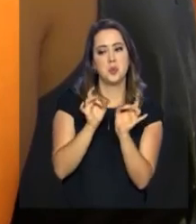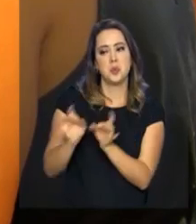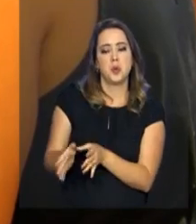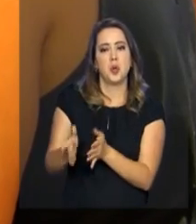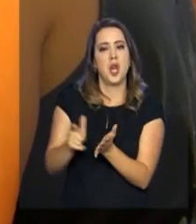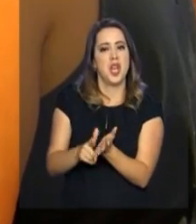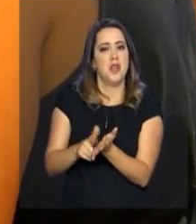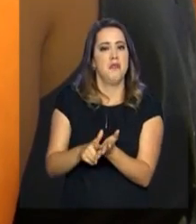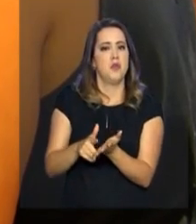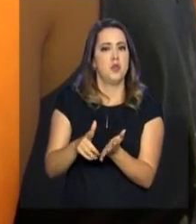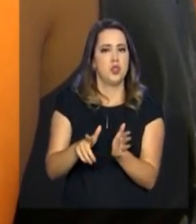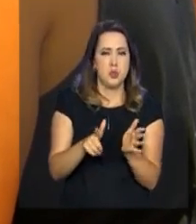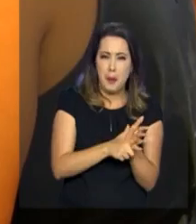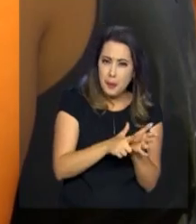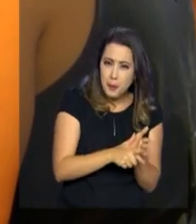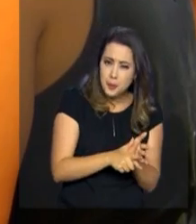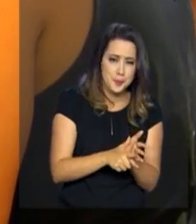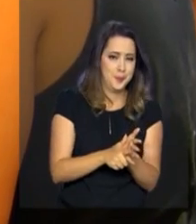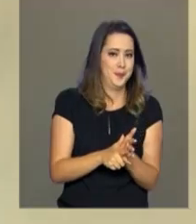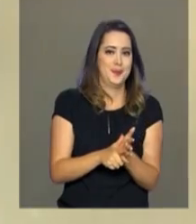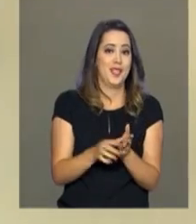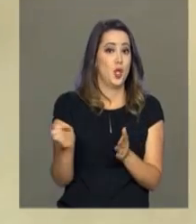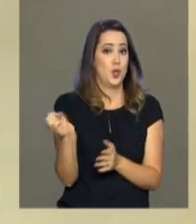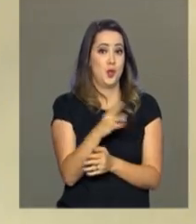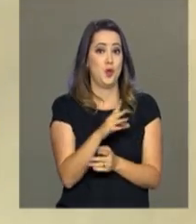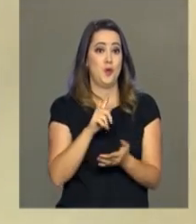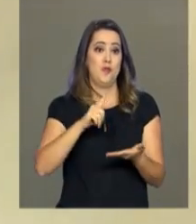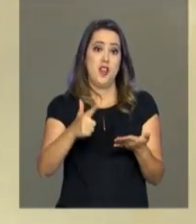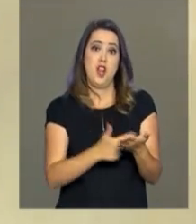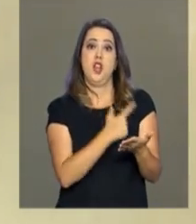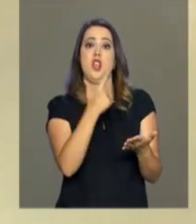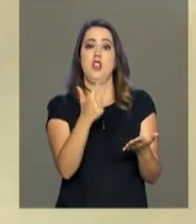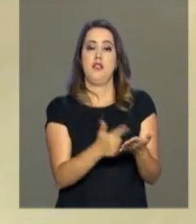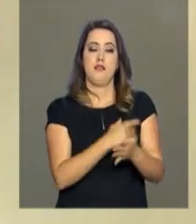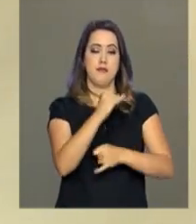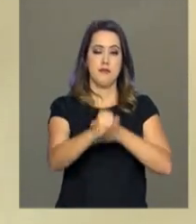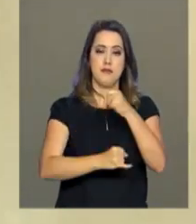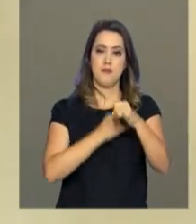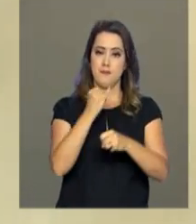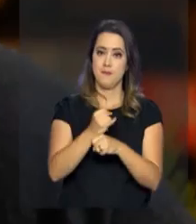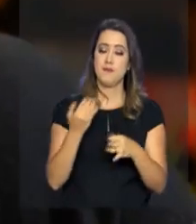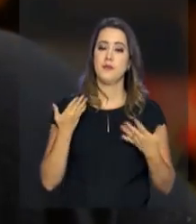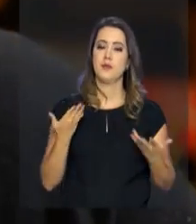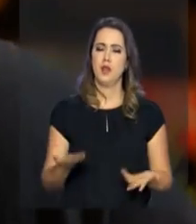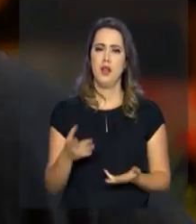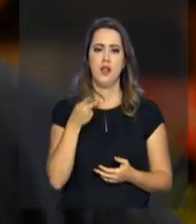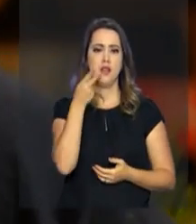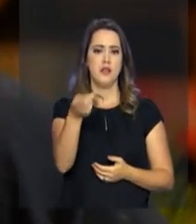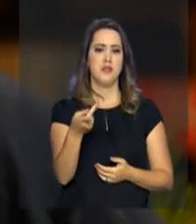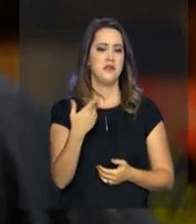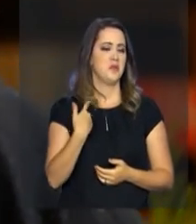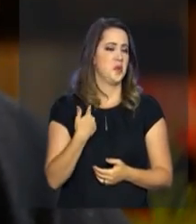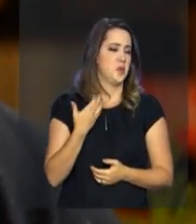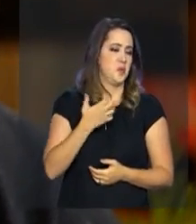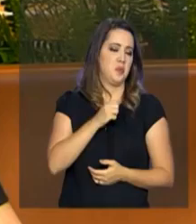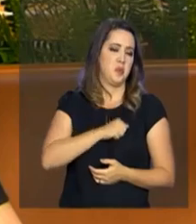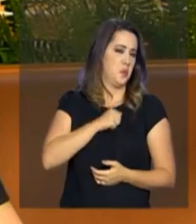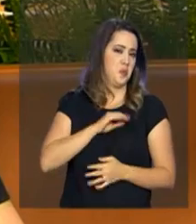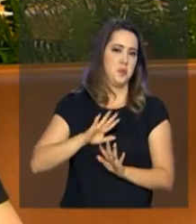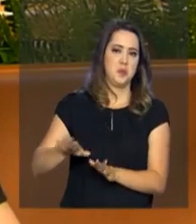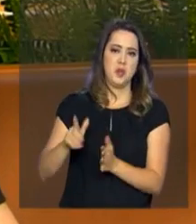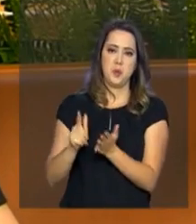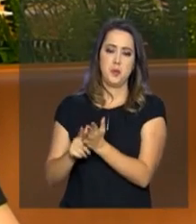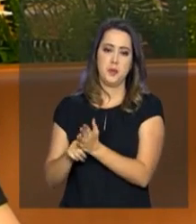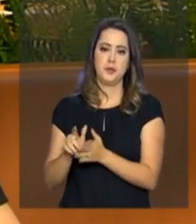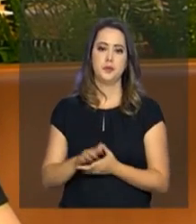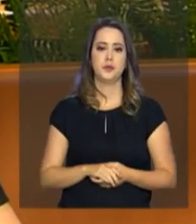em troca de uma nova paixão, os e-books, conhecidos também como livros digitais. E diz que não sente falta do papel. Eu